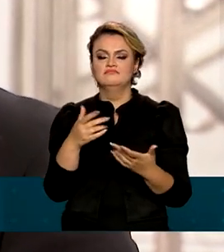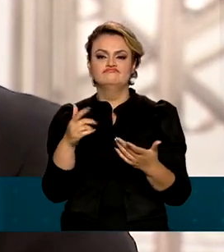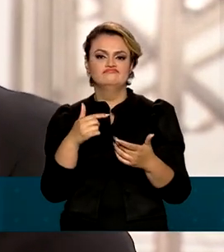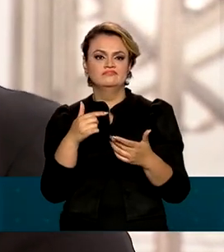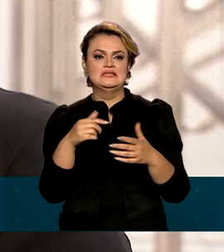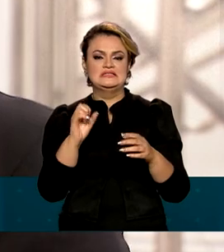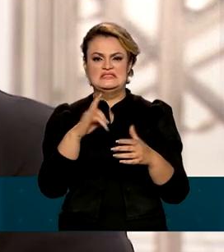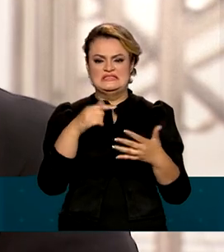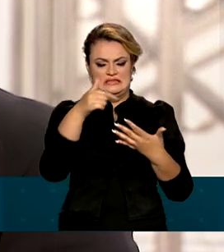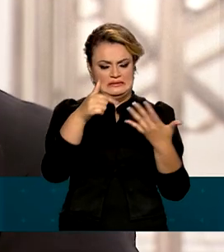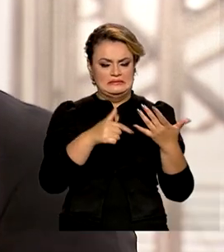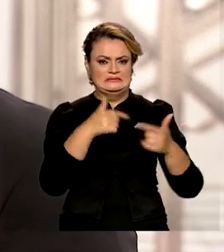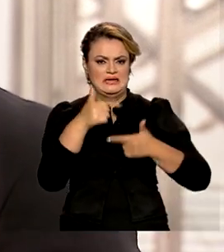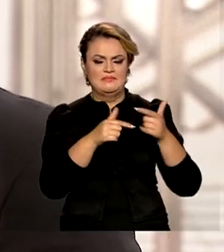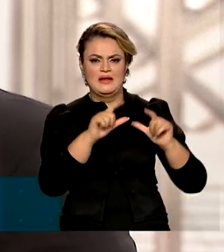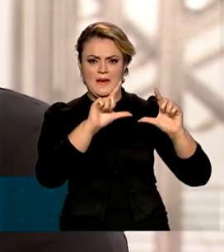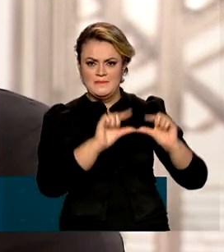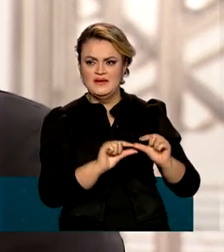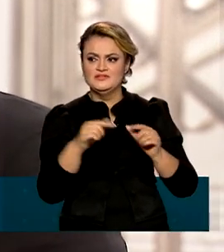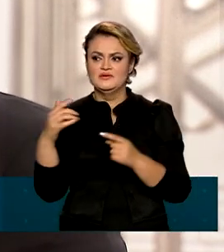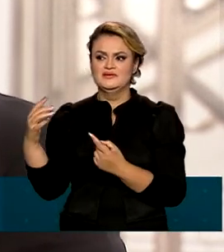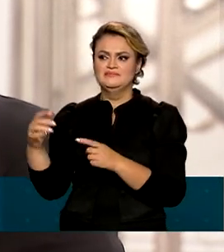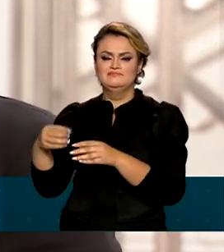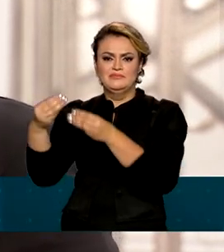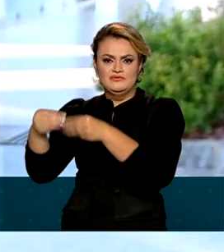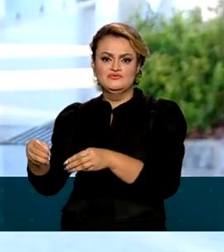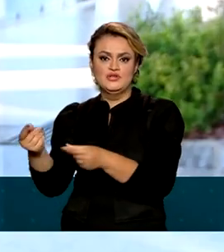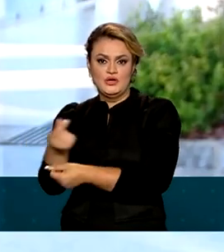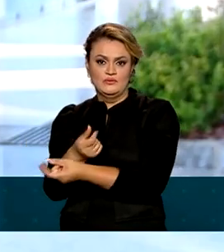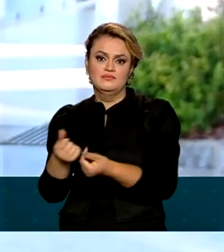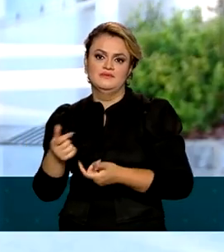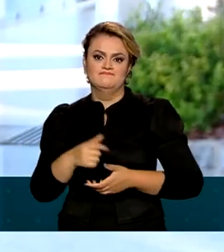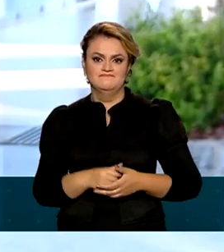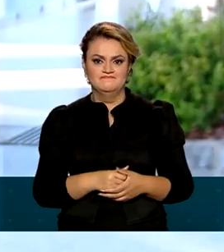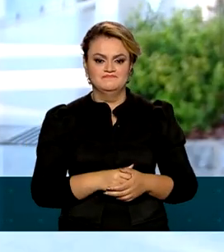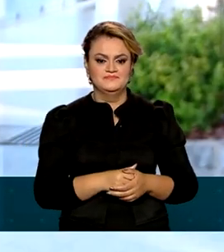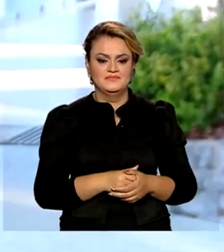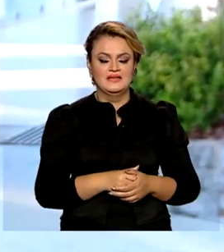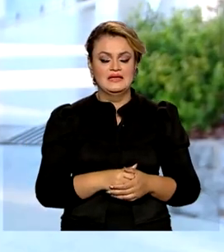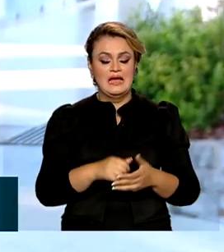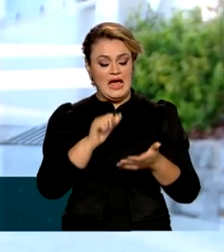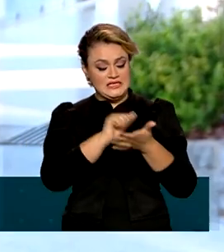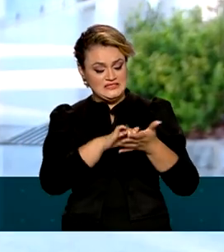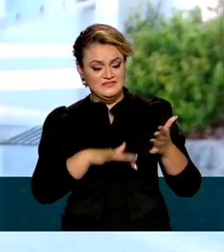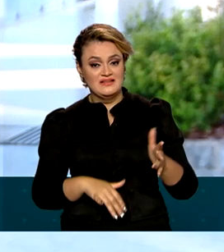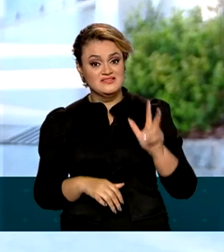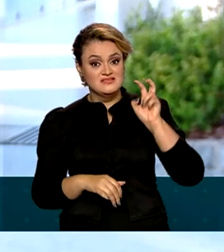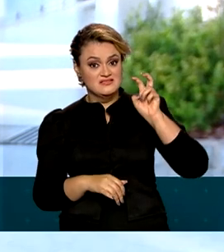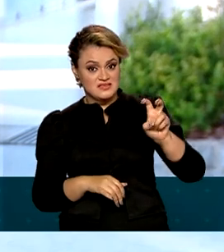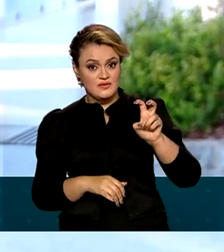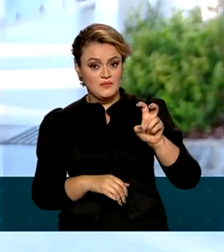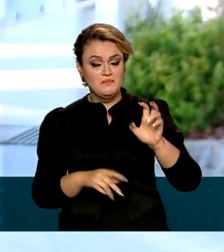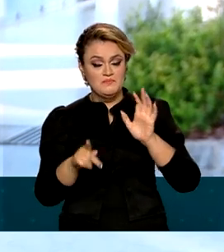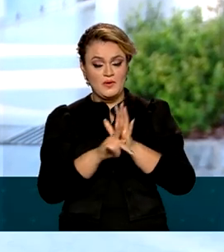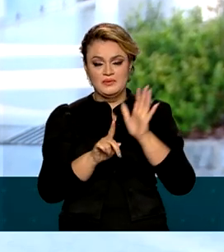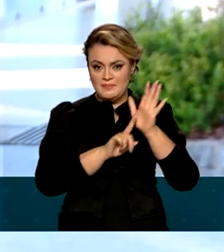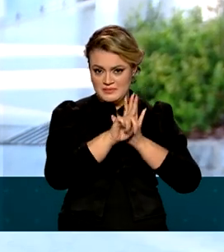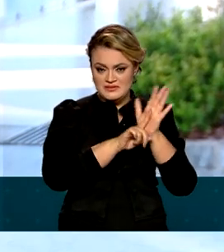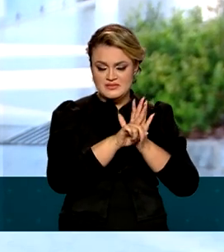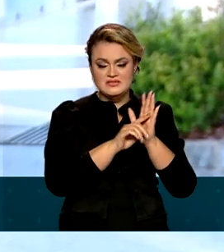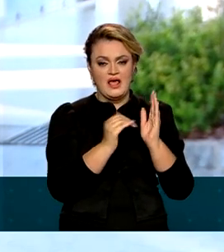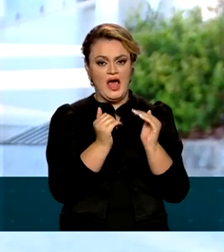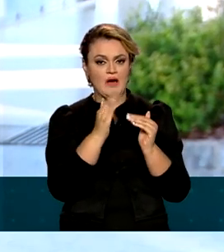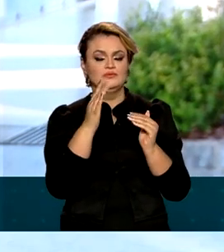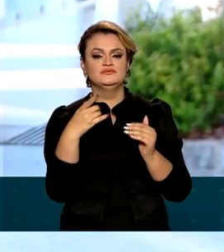ou entra em desaceleração, ele acaba afetando também toda a economia. Todas as cinco atividades que fazem parte da pesquisa tiveram